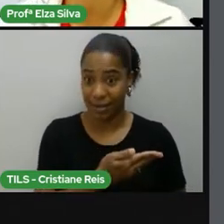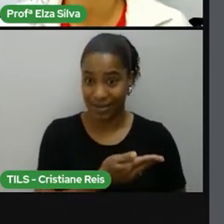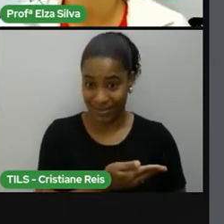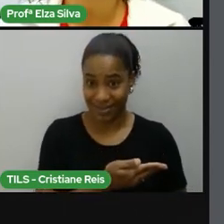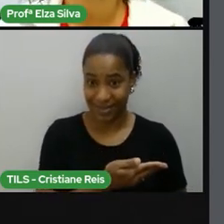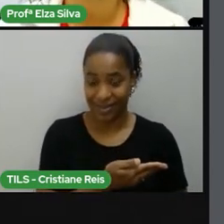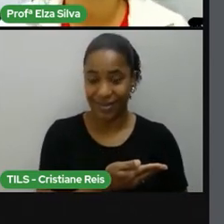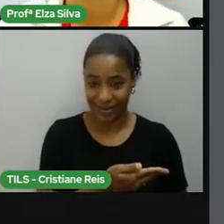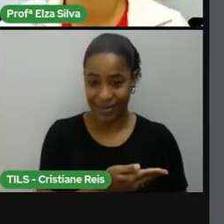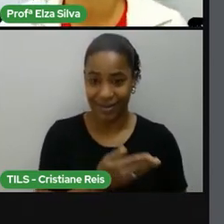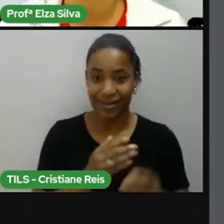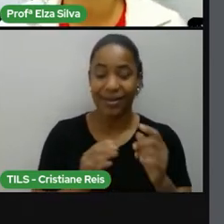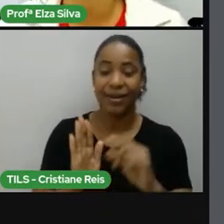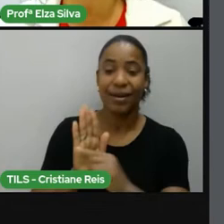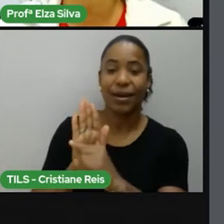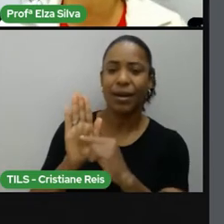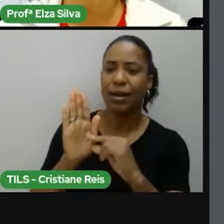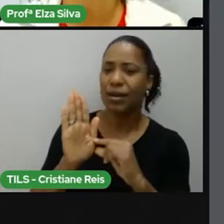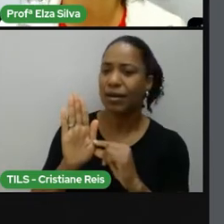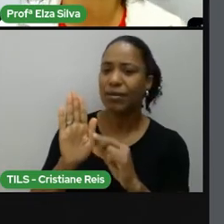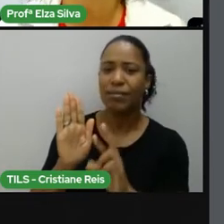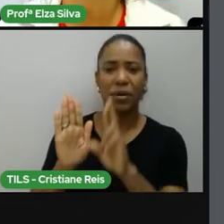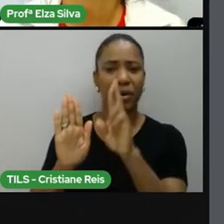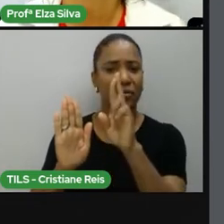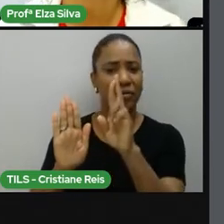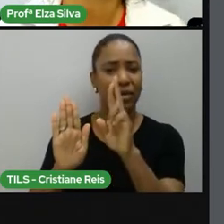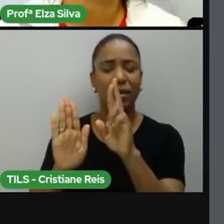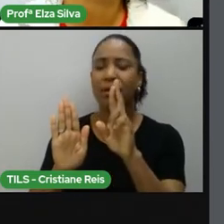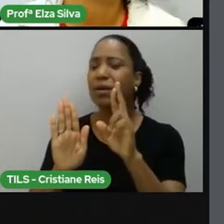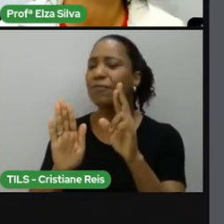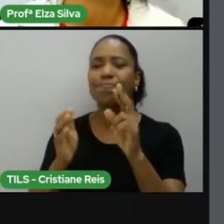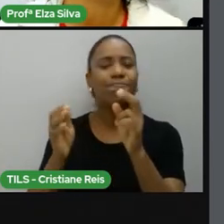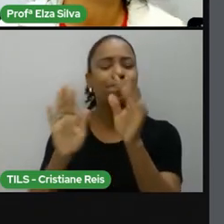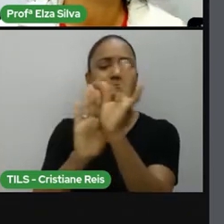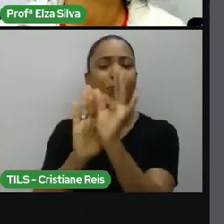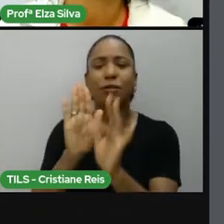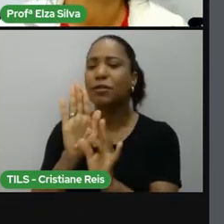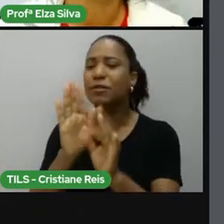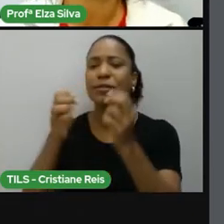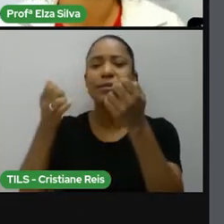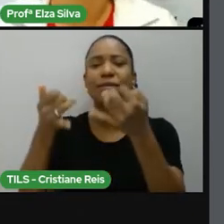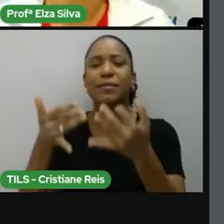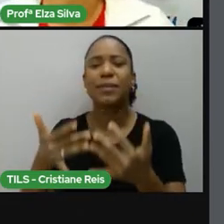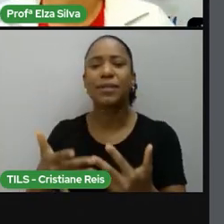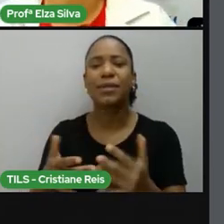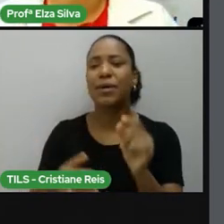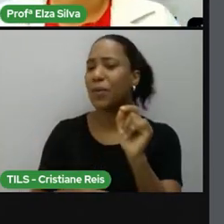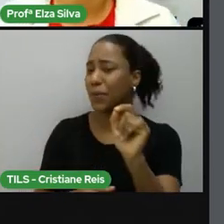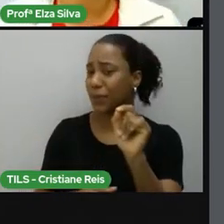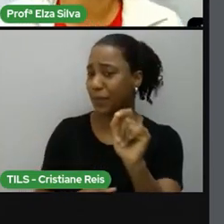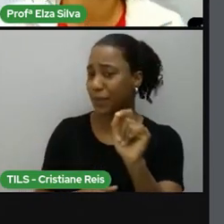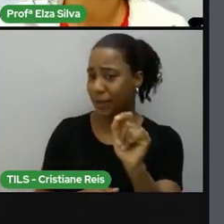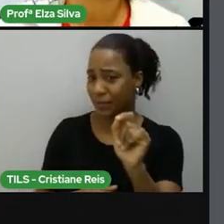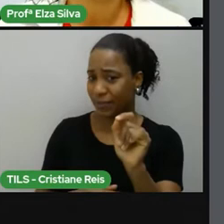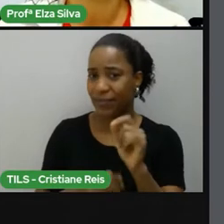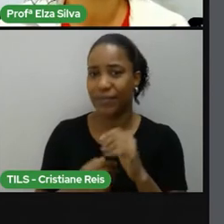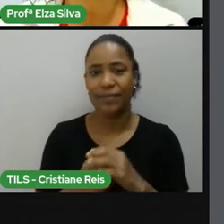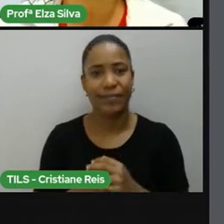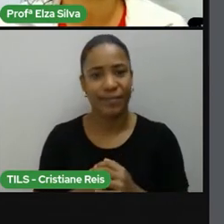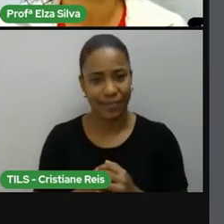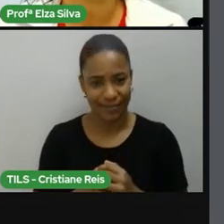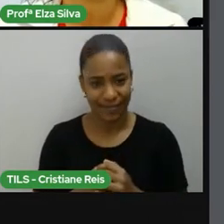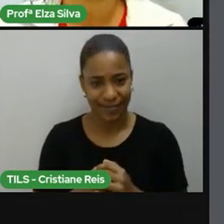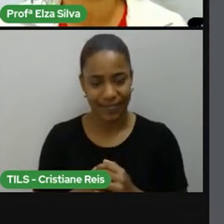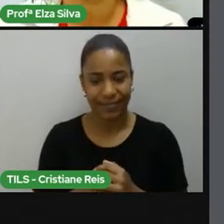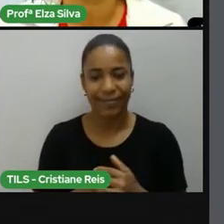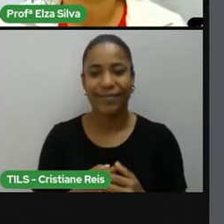a gente lê uma biografia, o a gente encontra nesse texto? Vamos juntos. When the